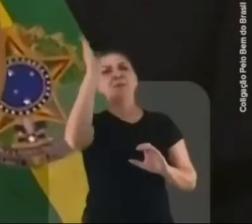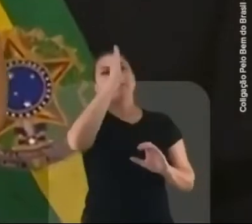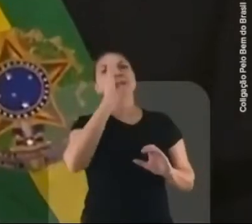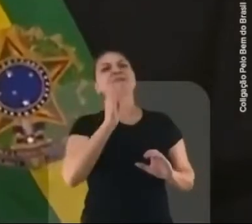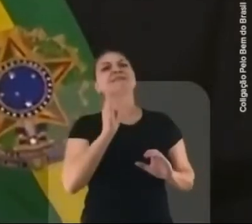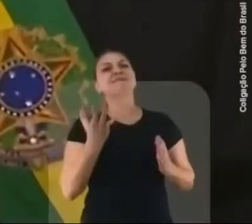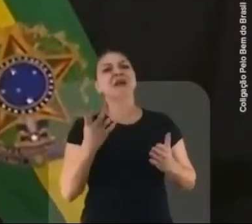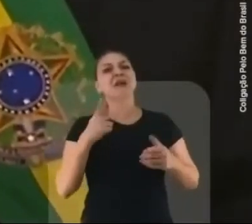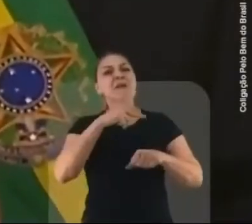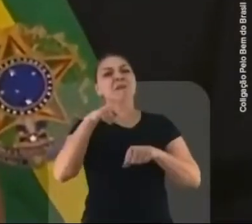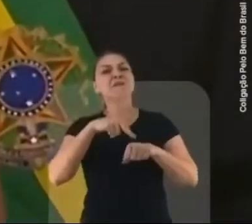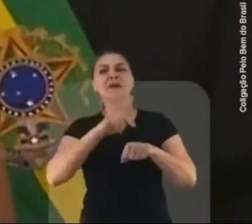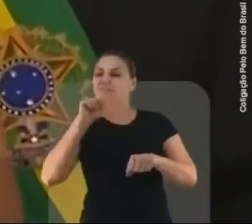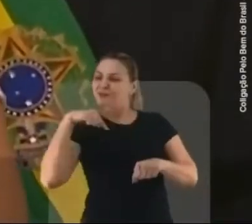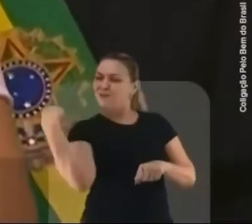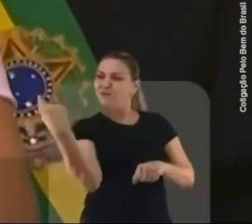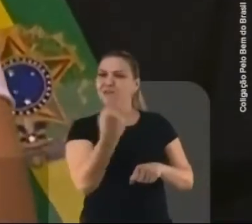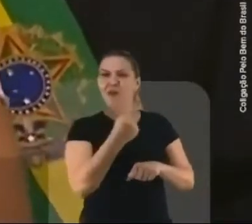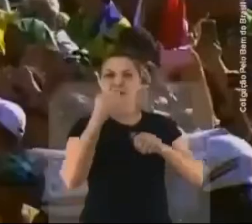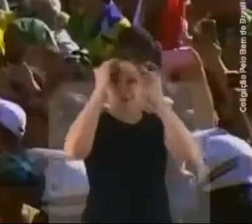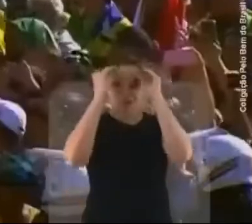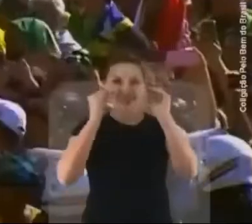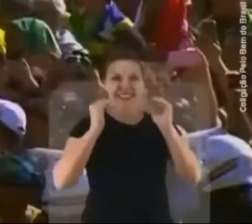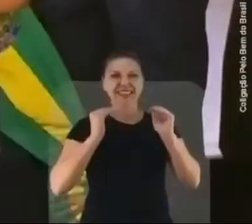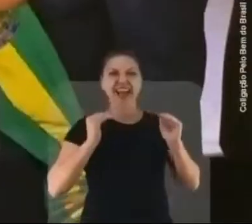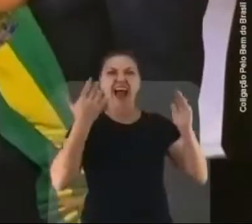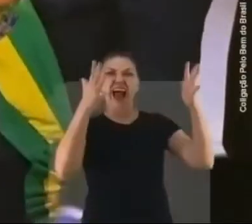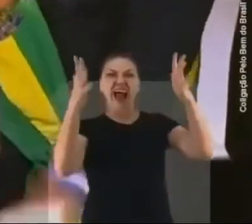em que sejamos todos respeitados.